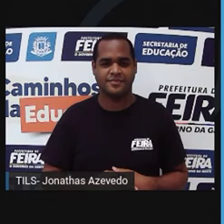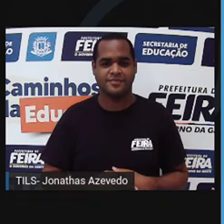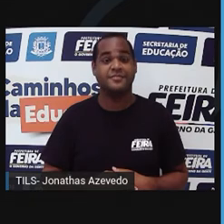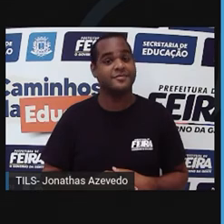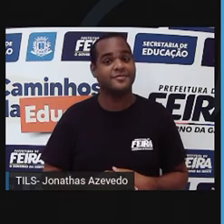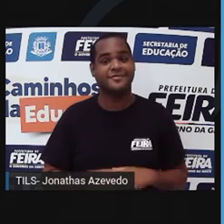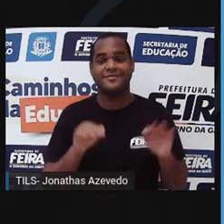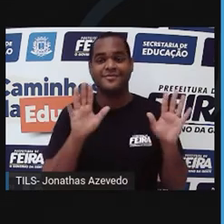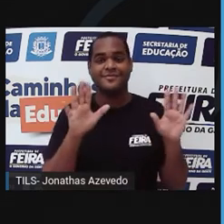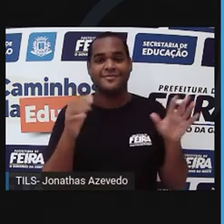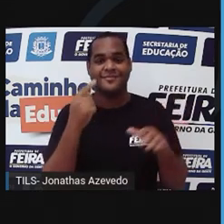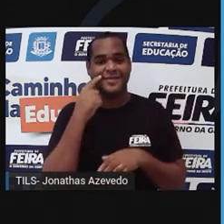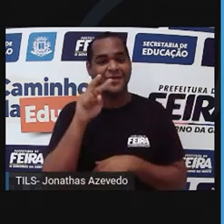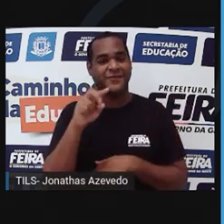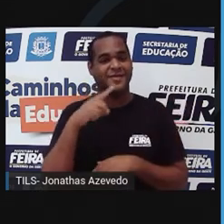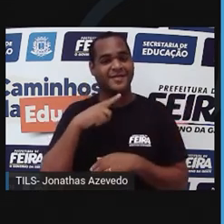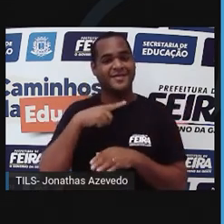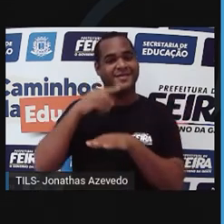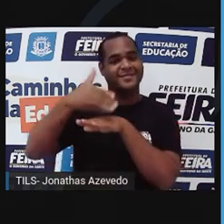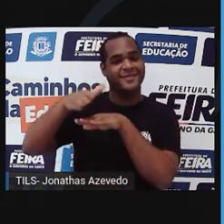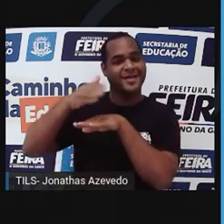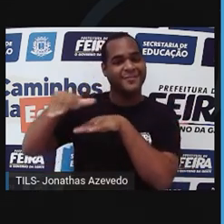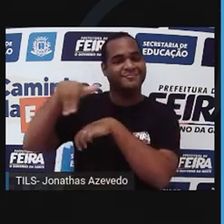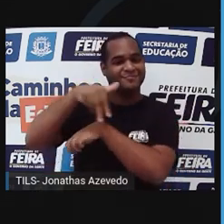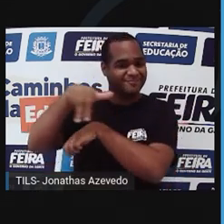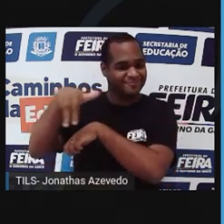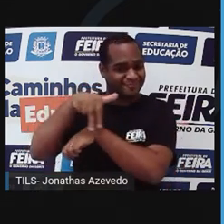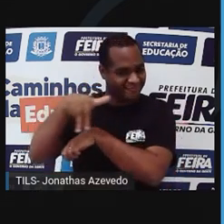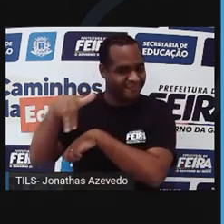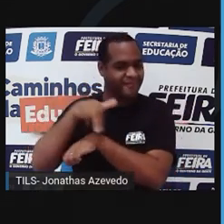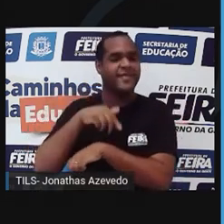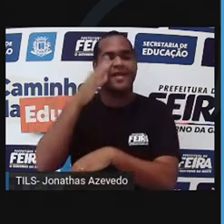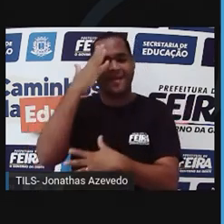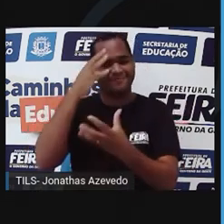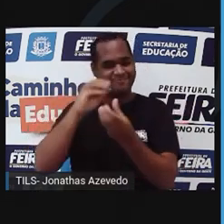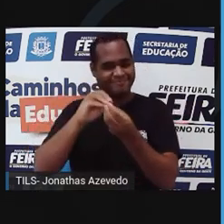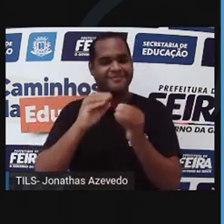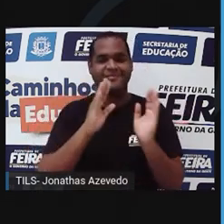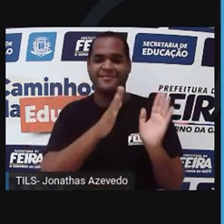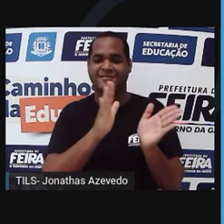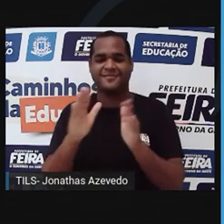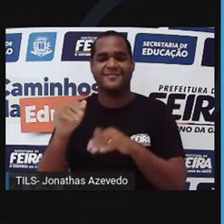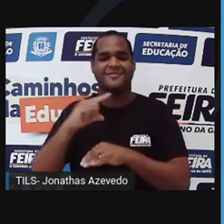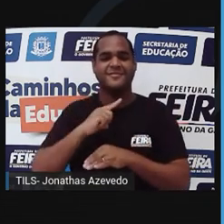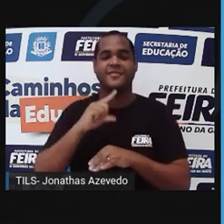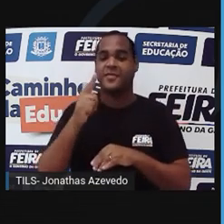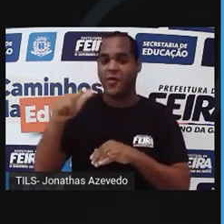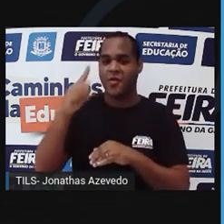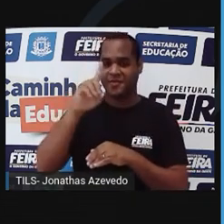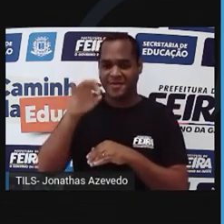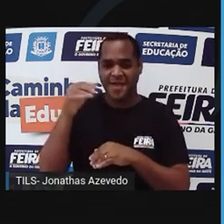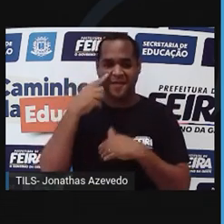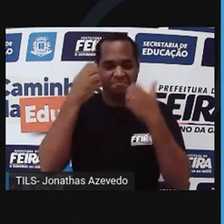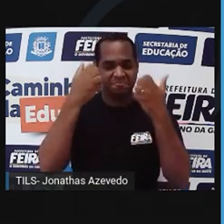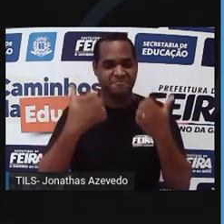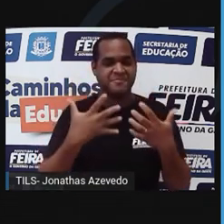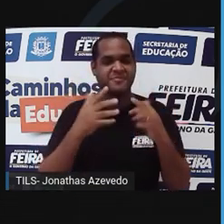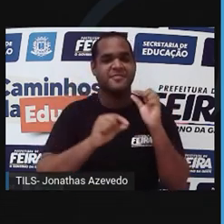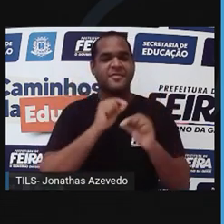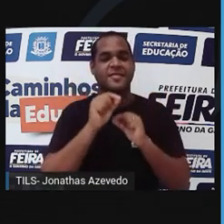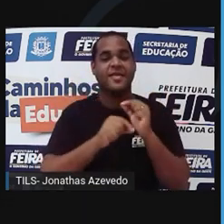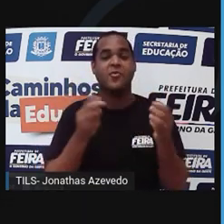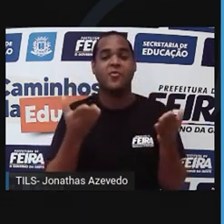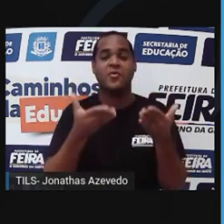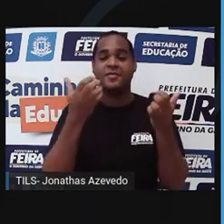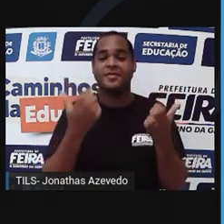Ups, vocês me pegaram treinando esta dança. Acho que já entendi como é. Bom, outro dia eu mostro para vocês. Porque hoje